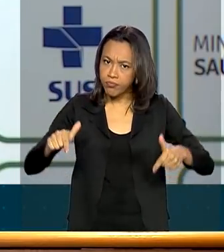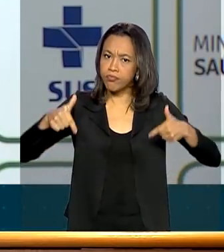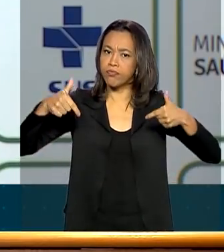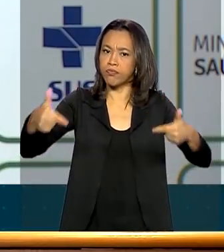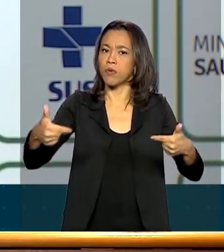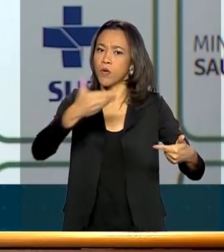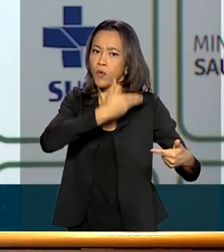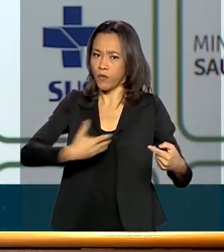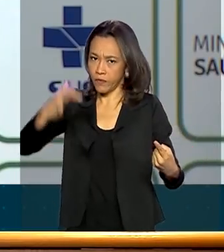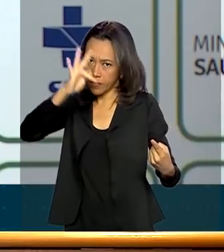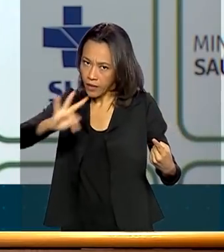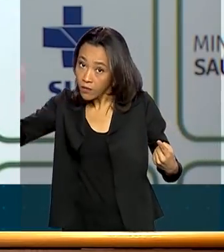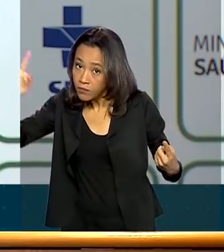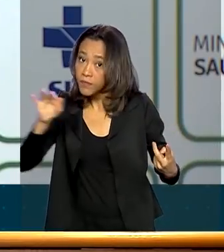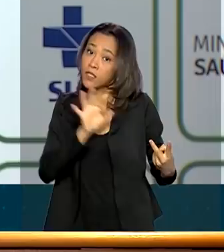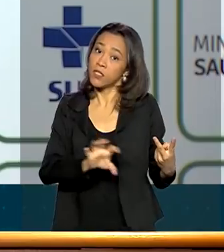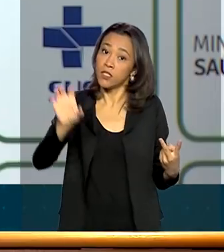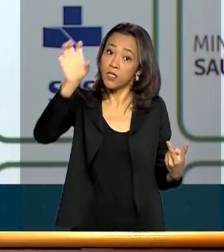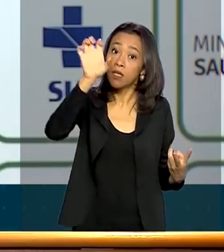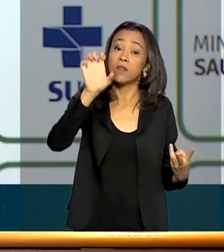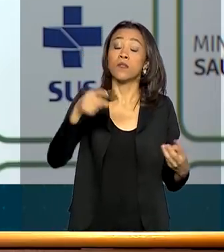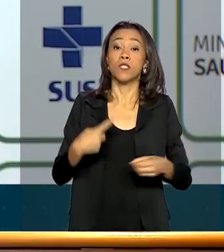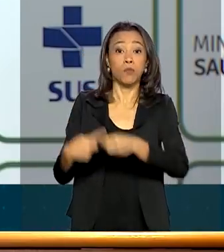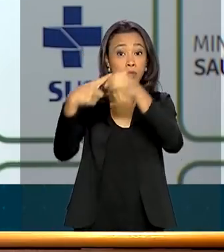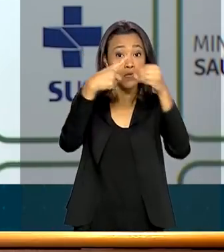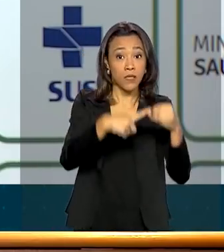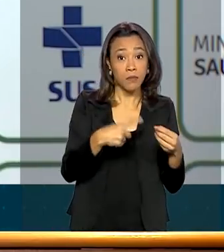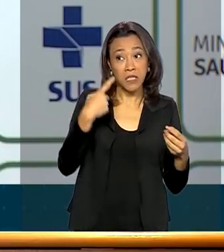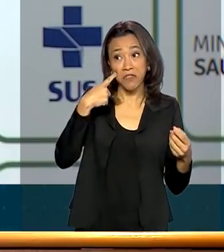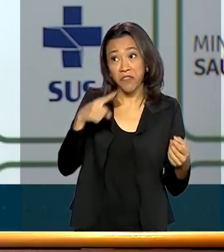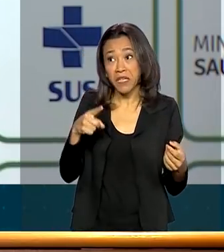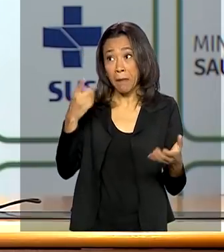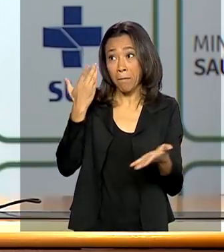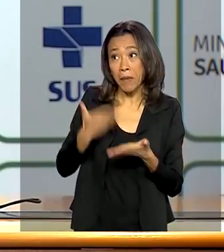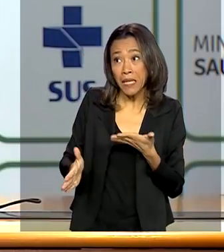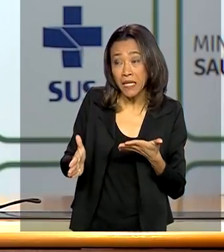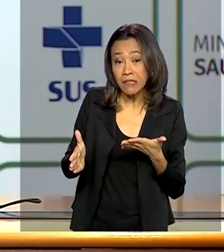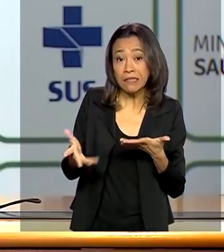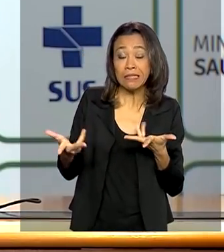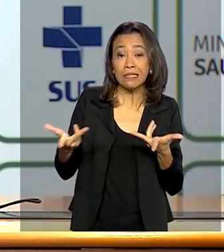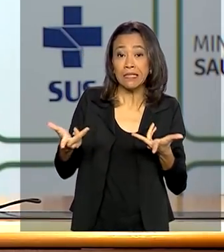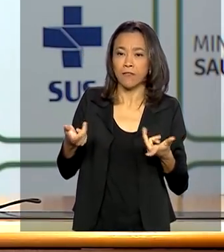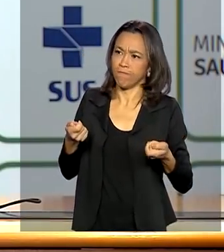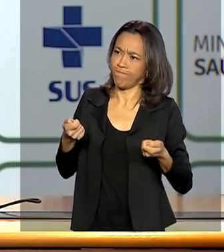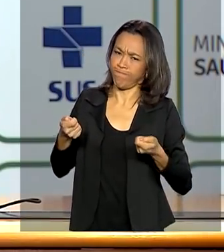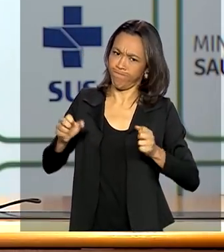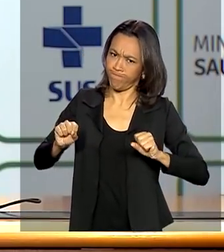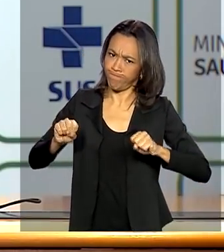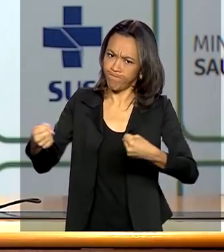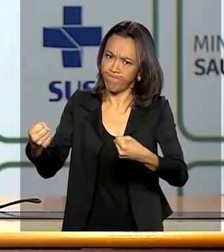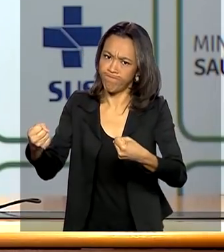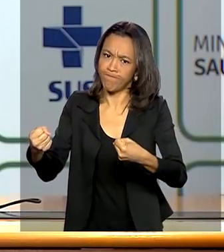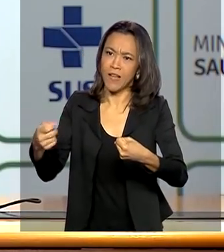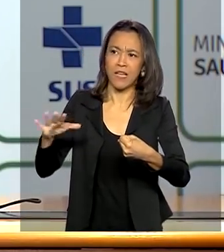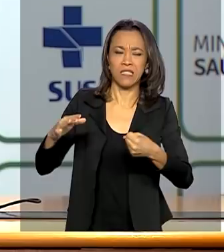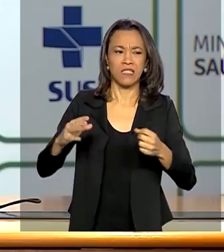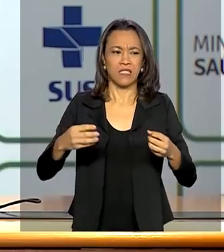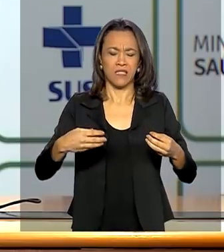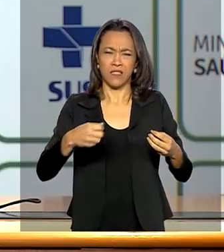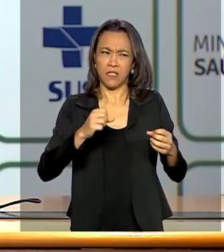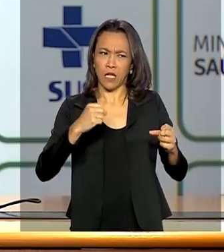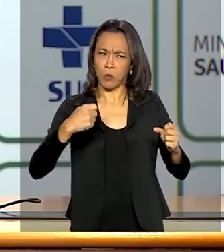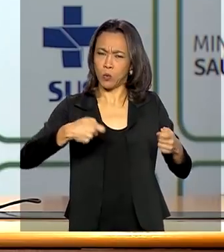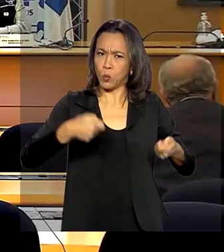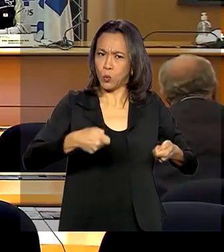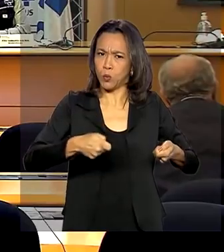gente vê que a gente pode eventualmente estar perdendo a guerra, a gente vai lá e aperta. Onde a gente vê que a gente apertou demais, a gente só vai mais